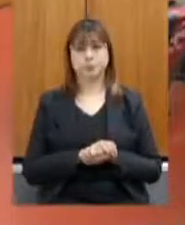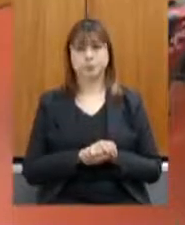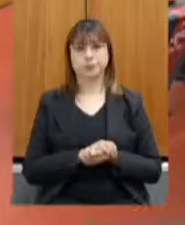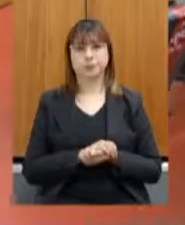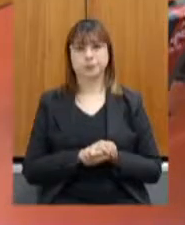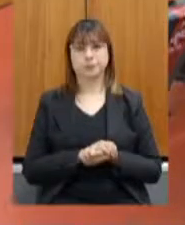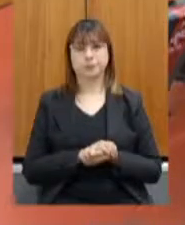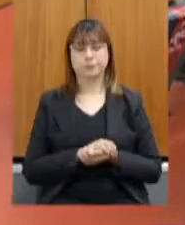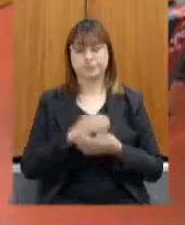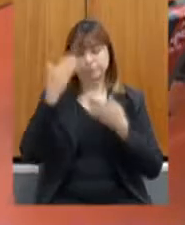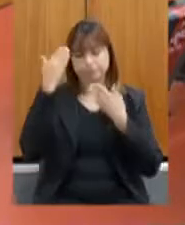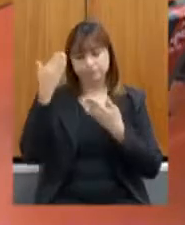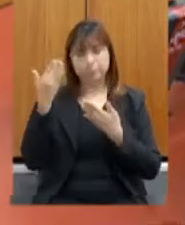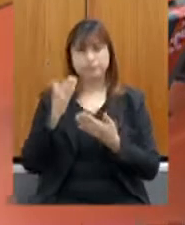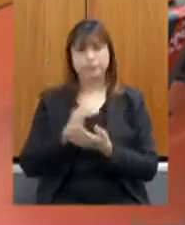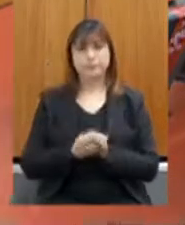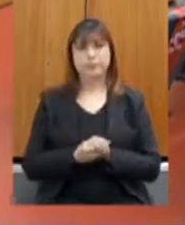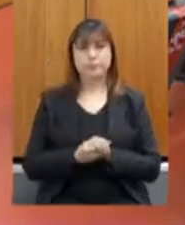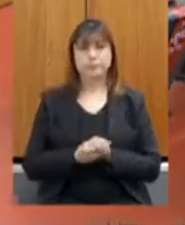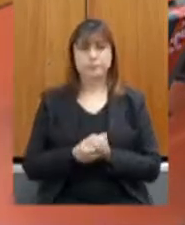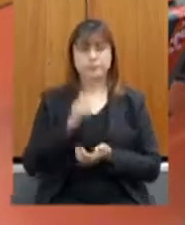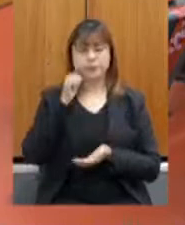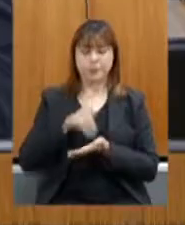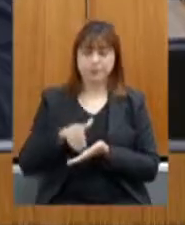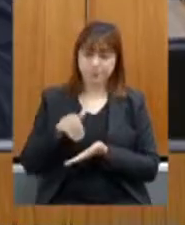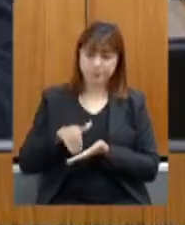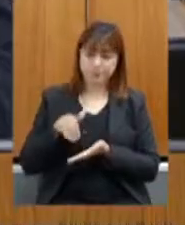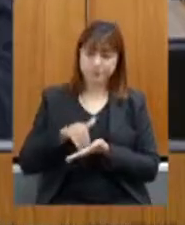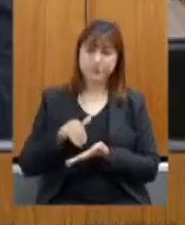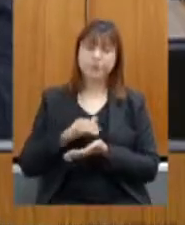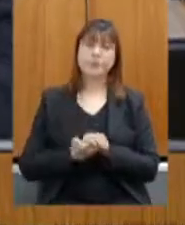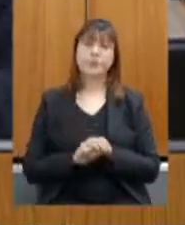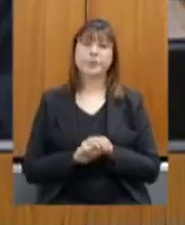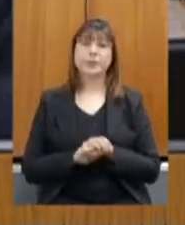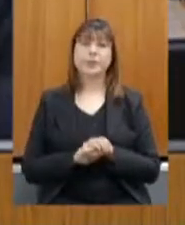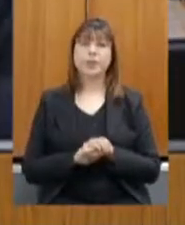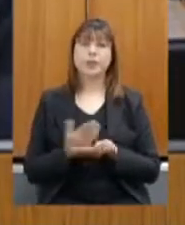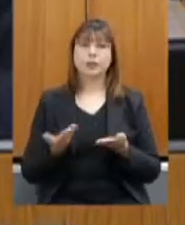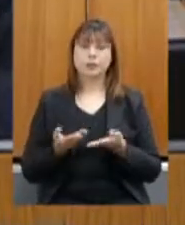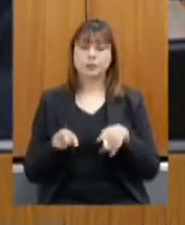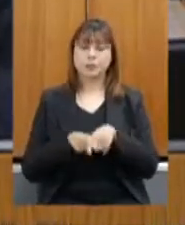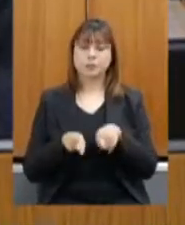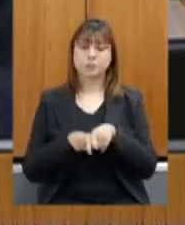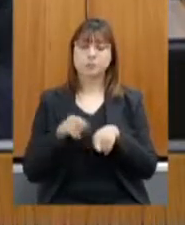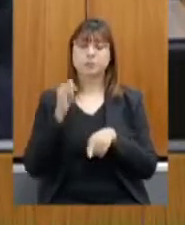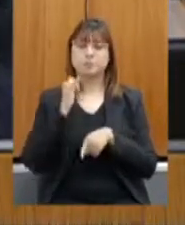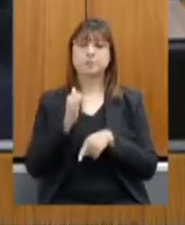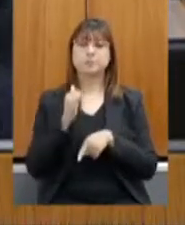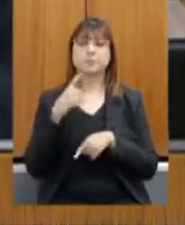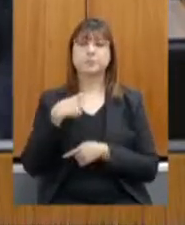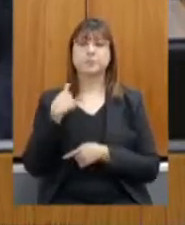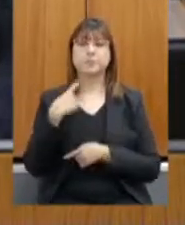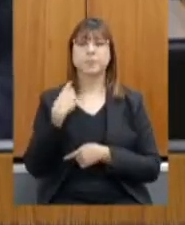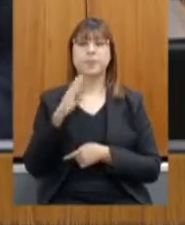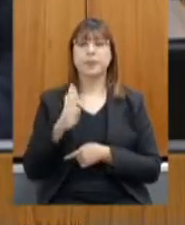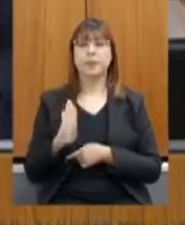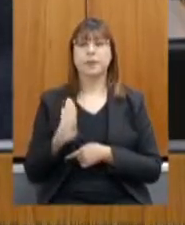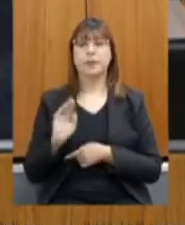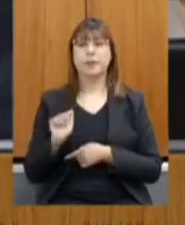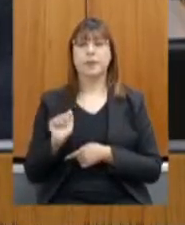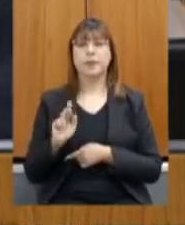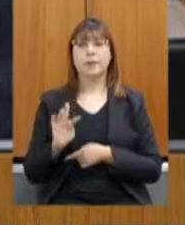Muito obrigado, senhora secretária. Registro a presença também do deputado Bartô,